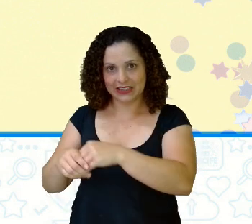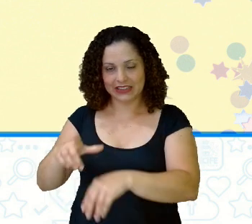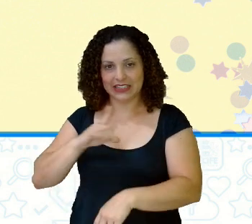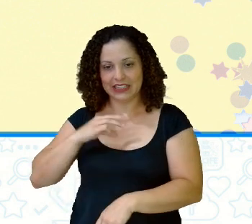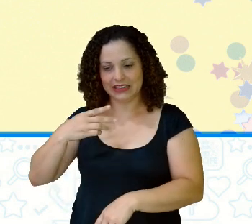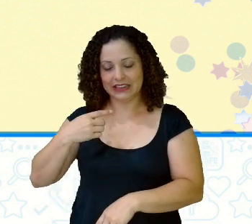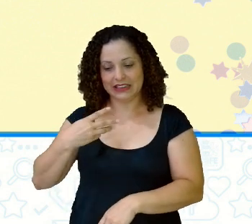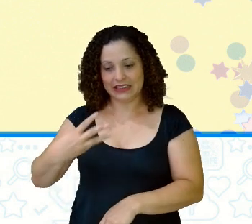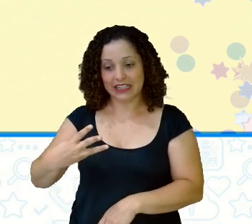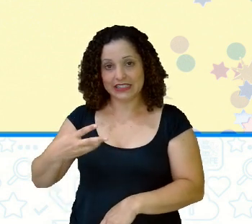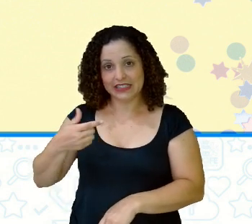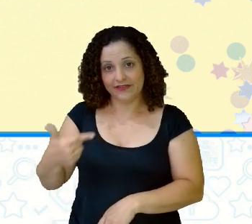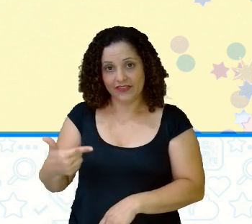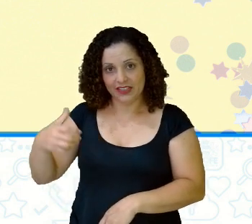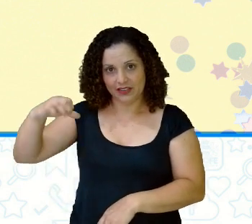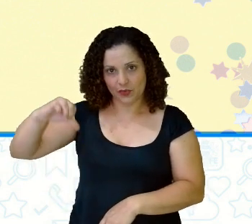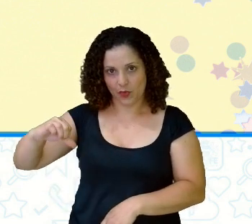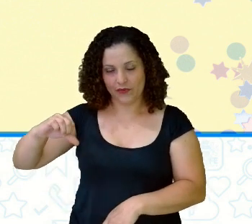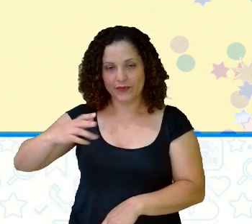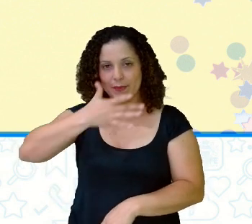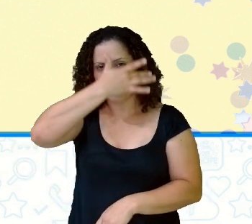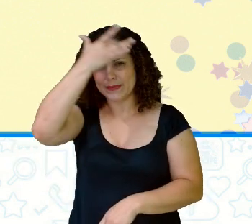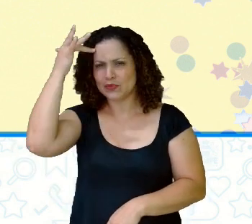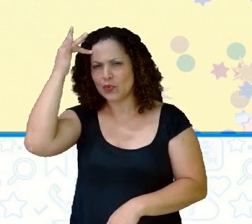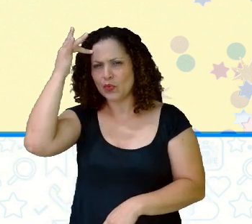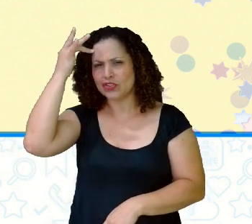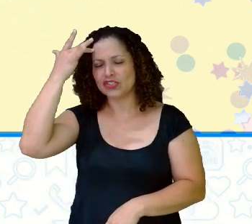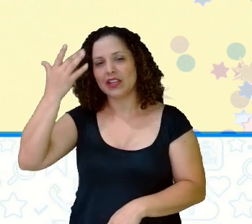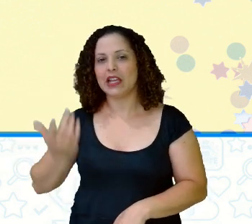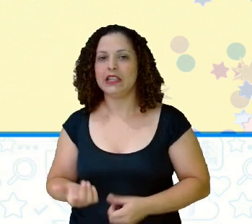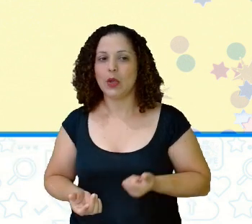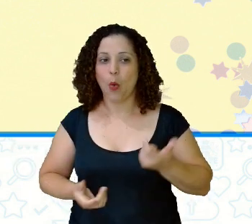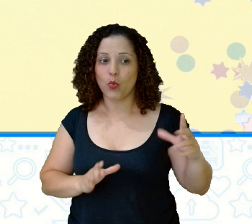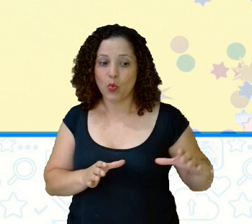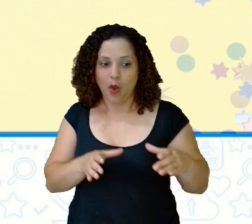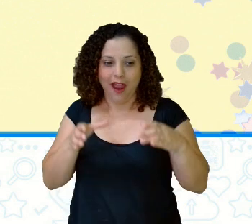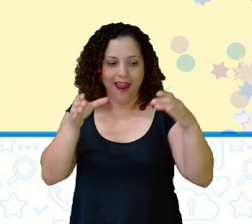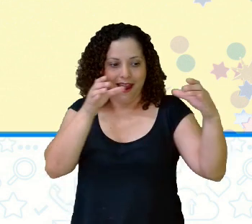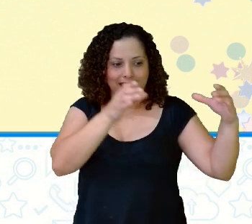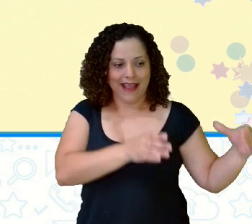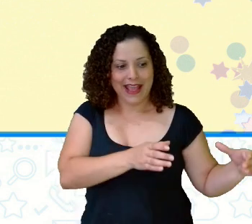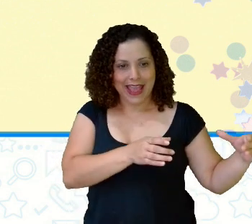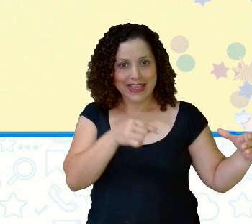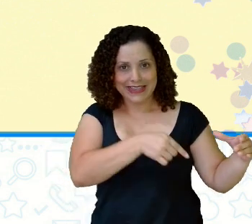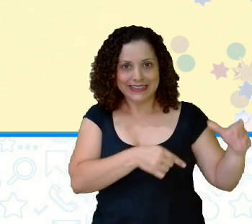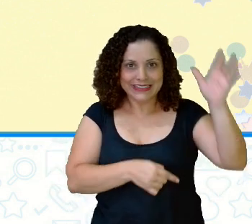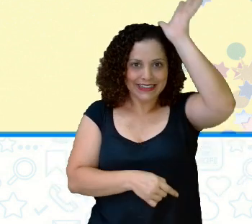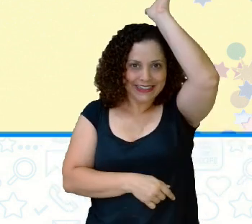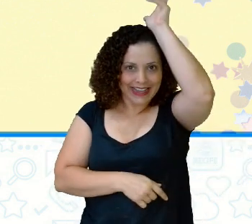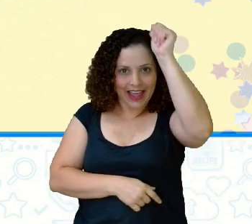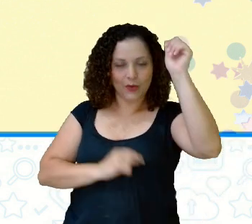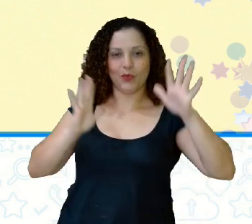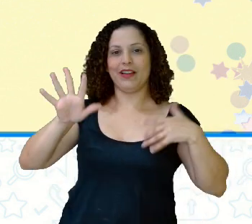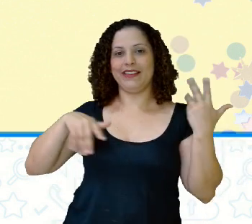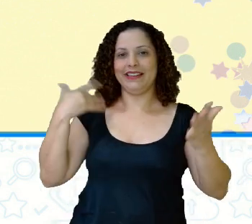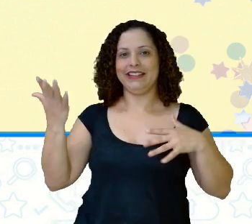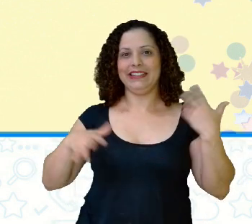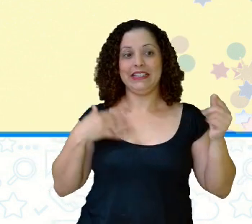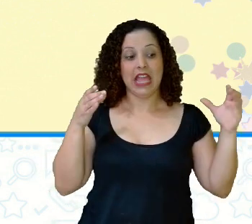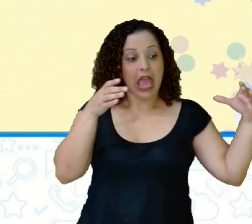329 foliões E o camarote Galo e Alegria Comporta